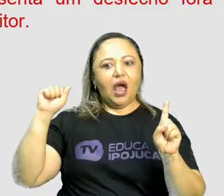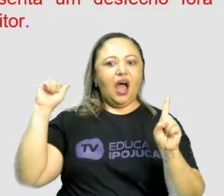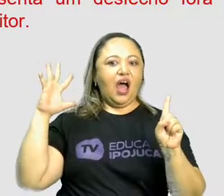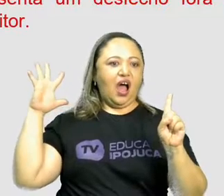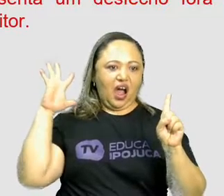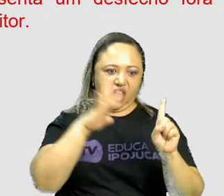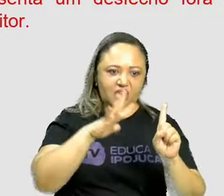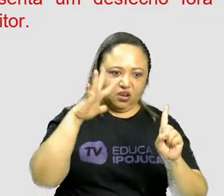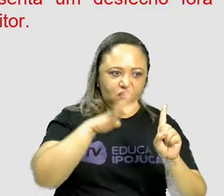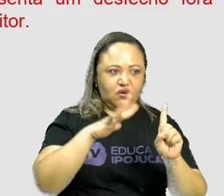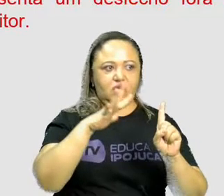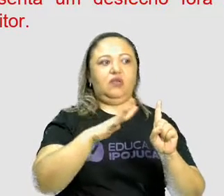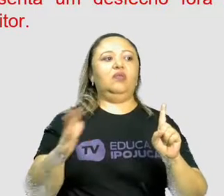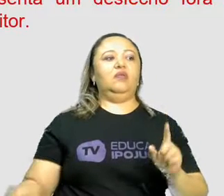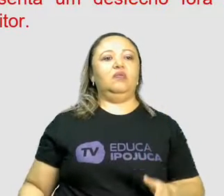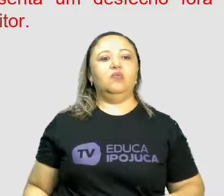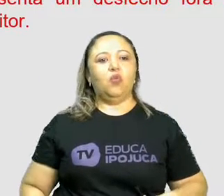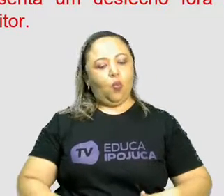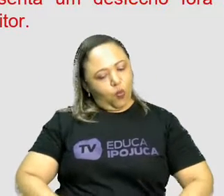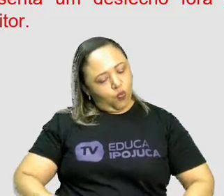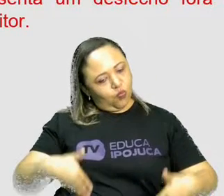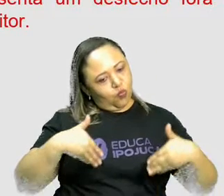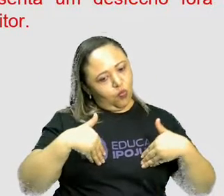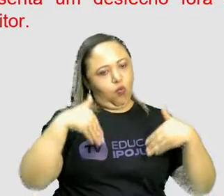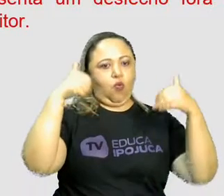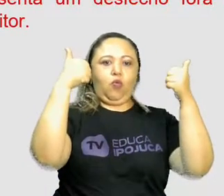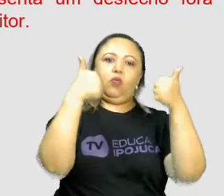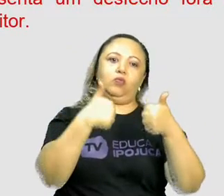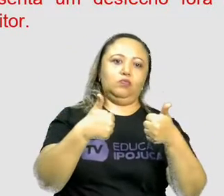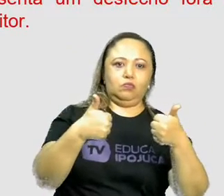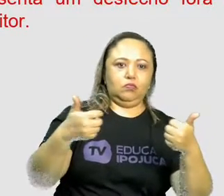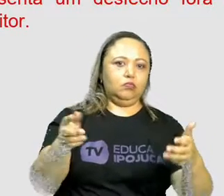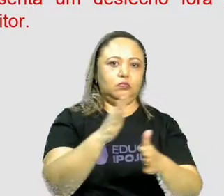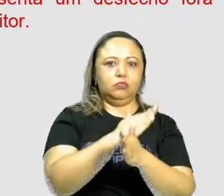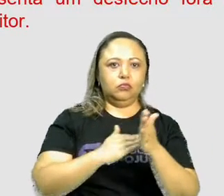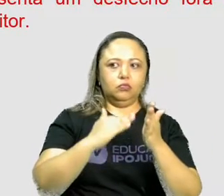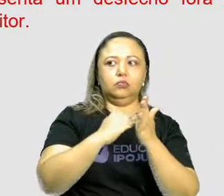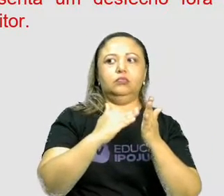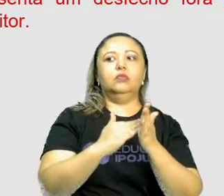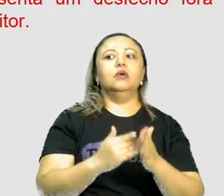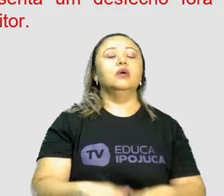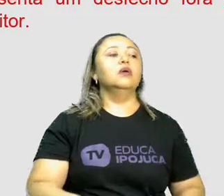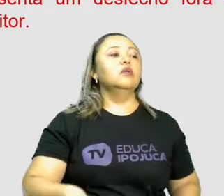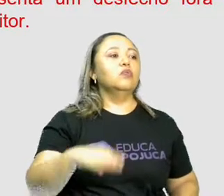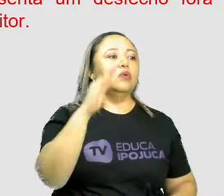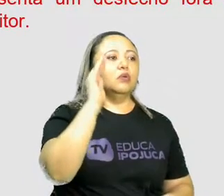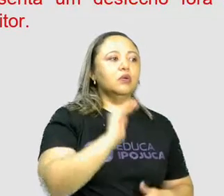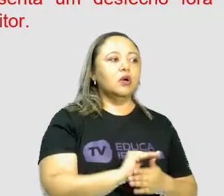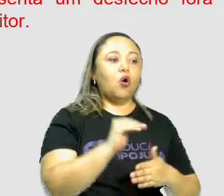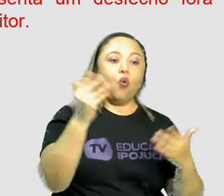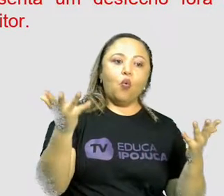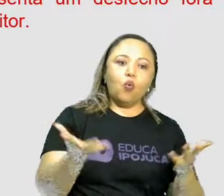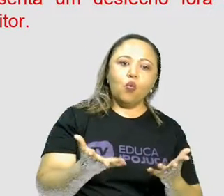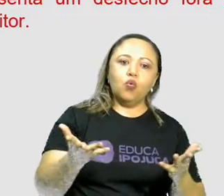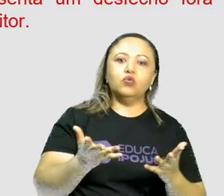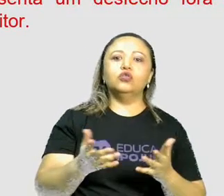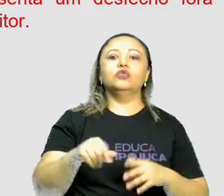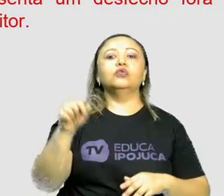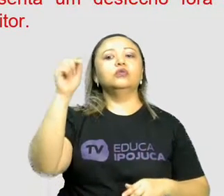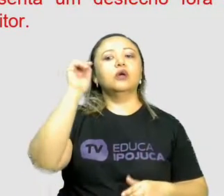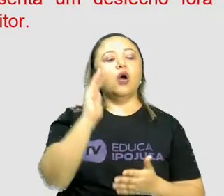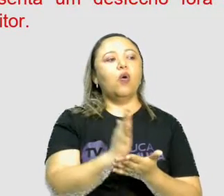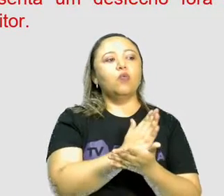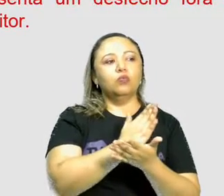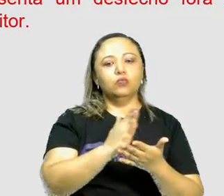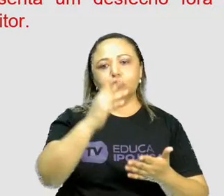estaria no fato de, a partir da repetição do termo, sem percebermos que a maior preocupação de muitos hoje estaria em não ter